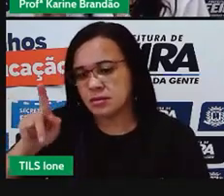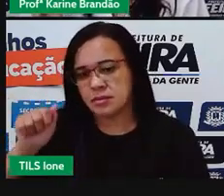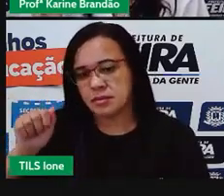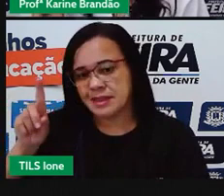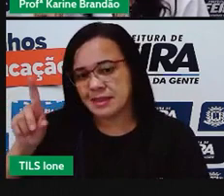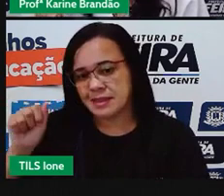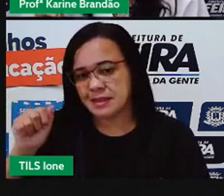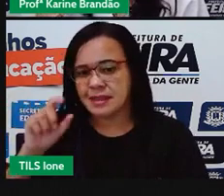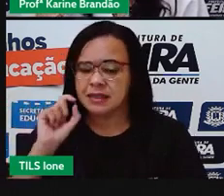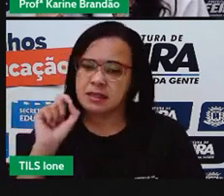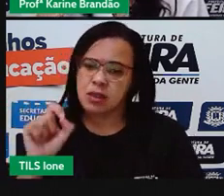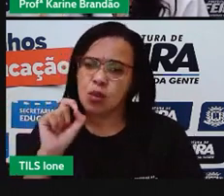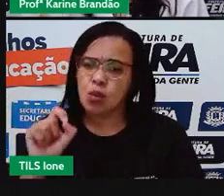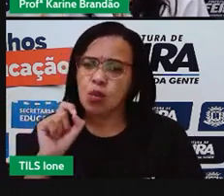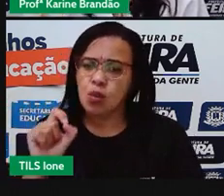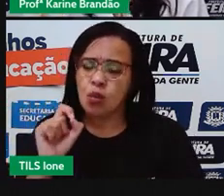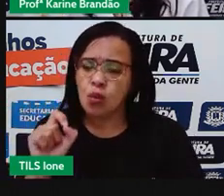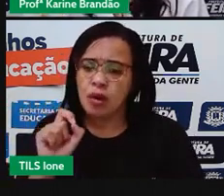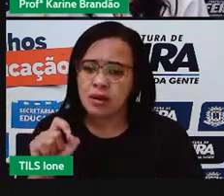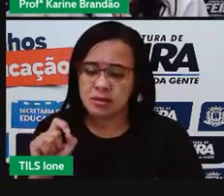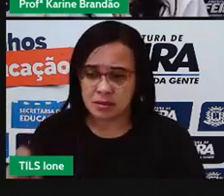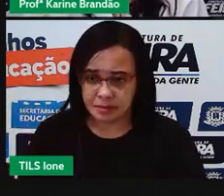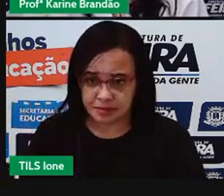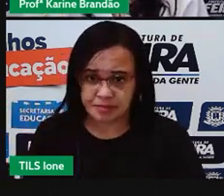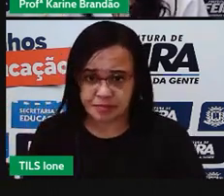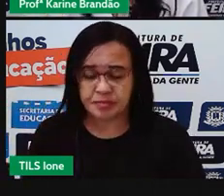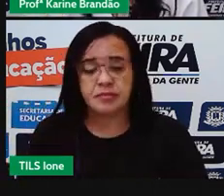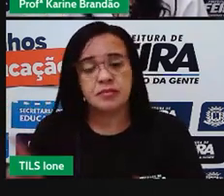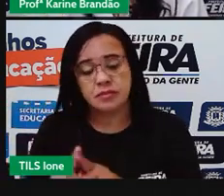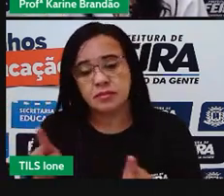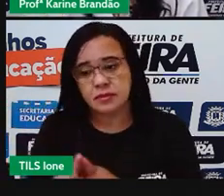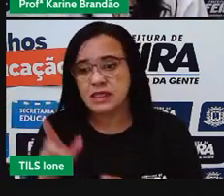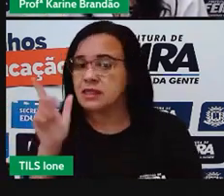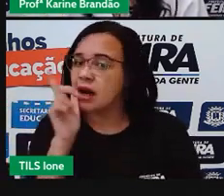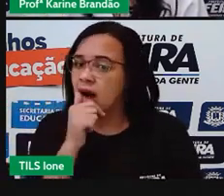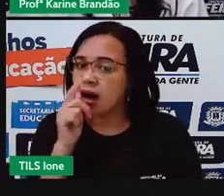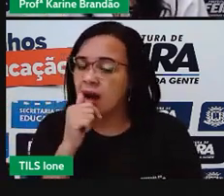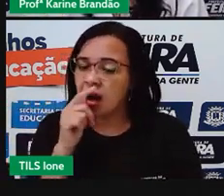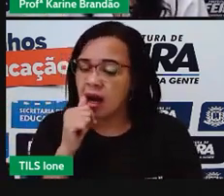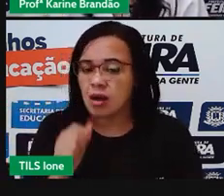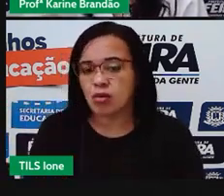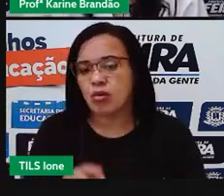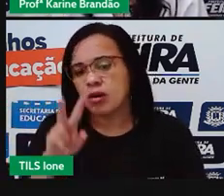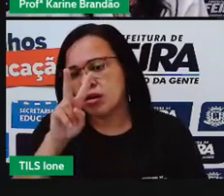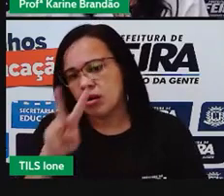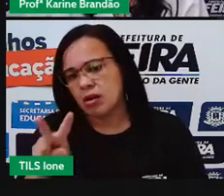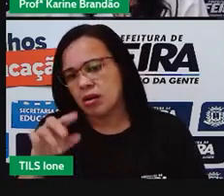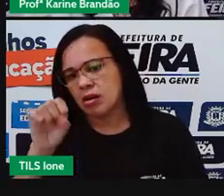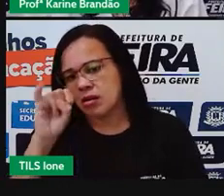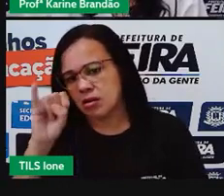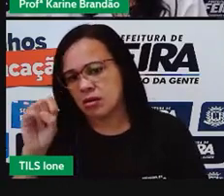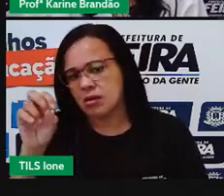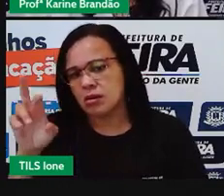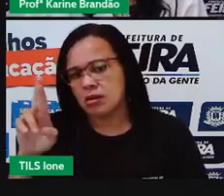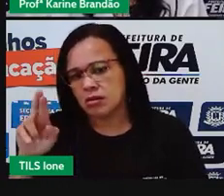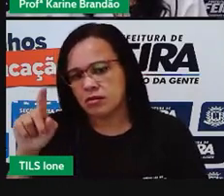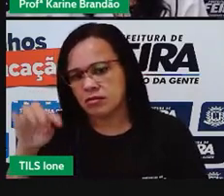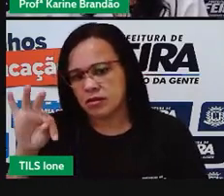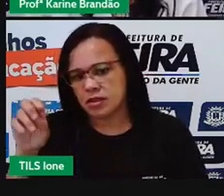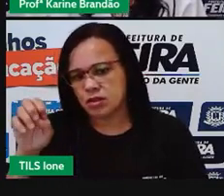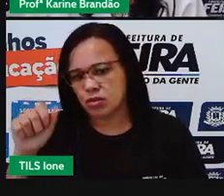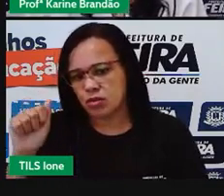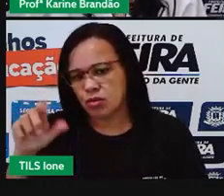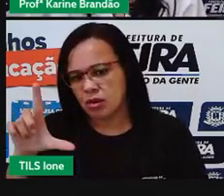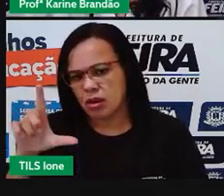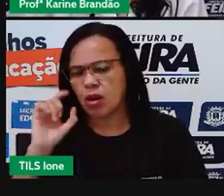E essa coisa aí de água virtual, o que é isso? E a gente vai discutir um pouquinho mais na aula